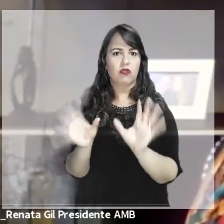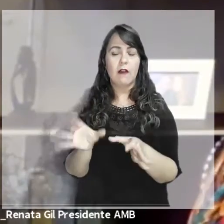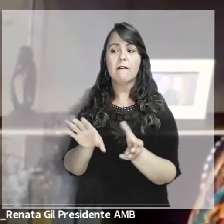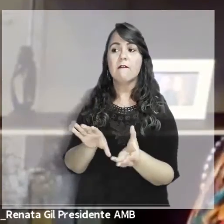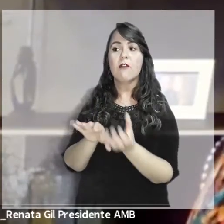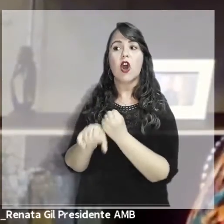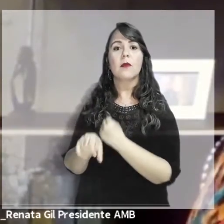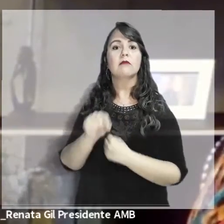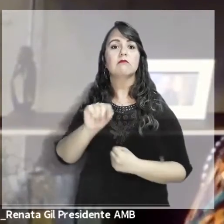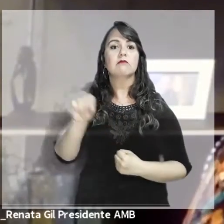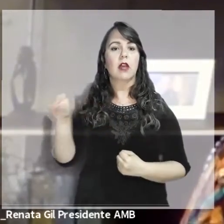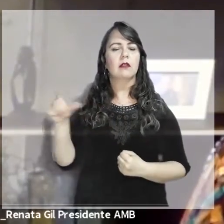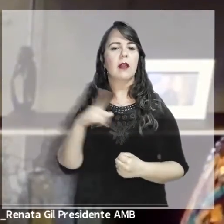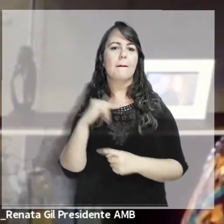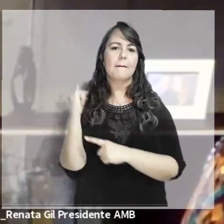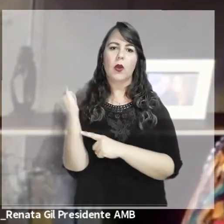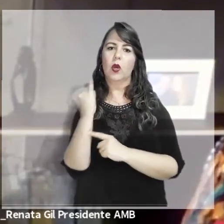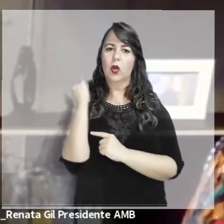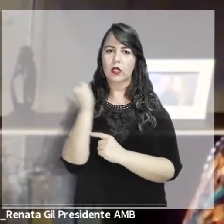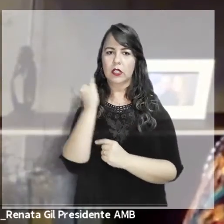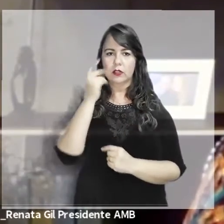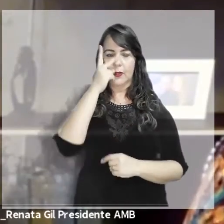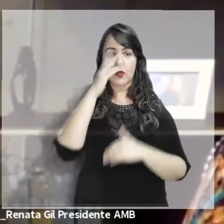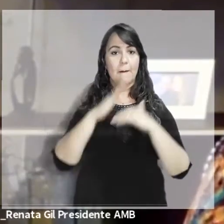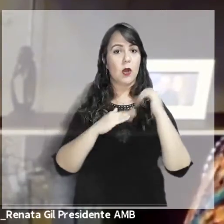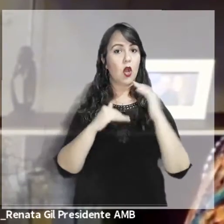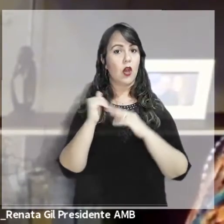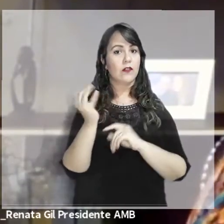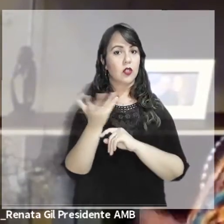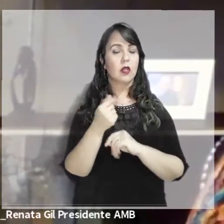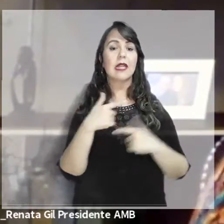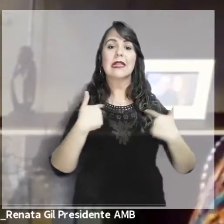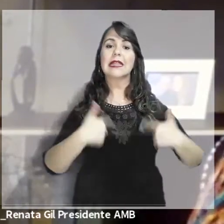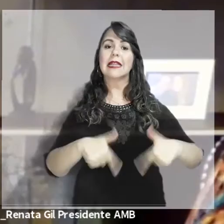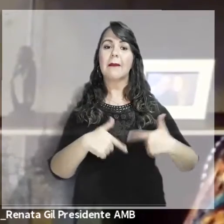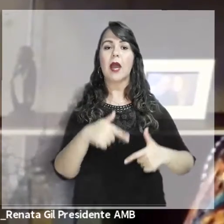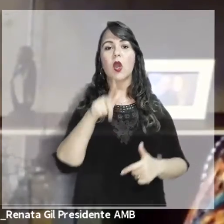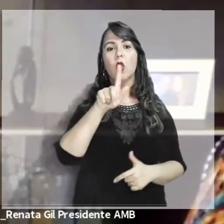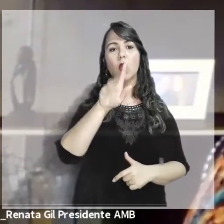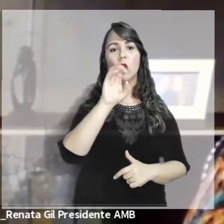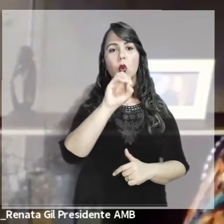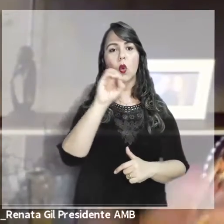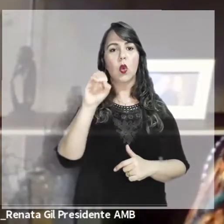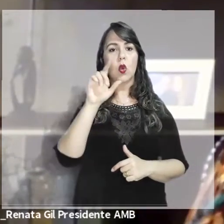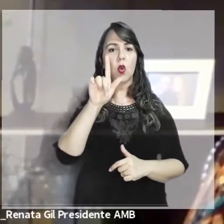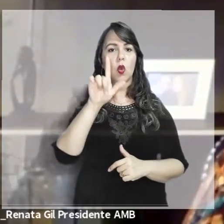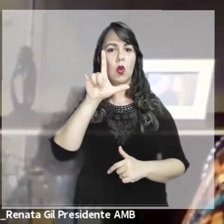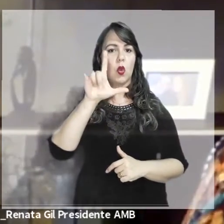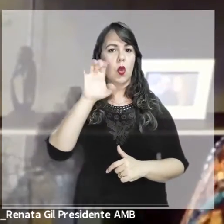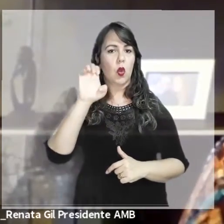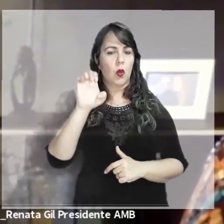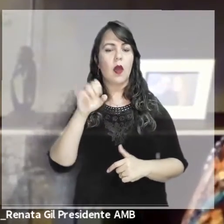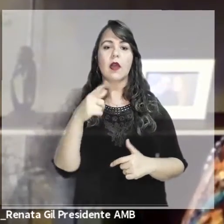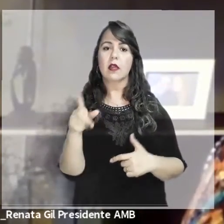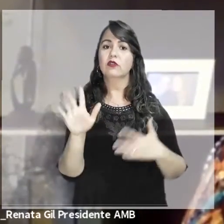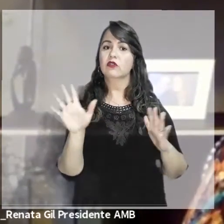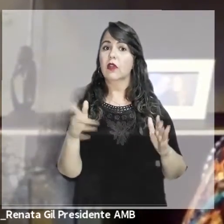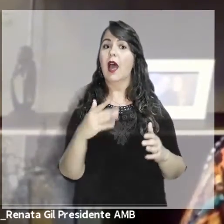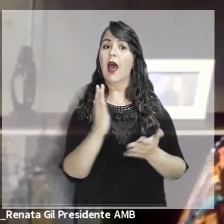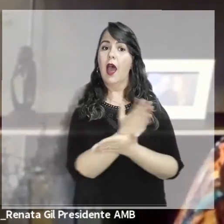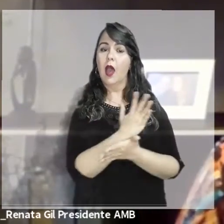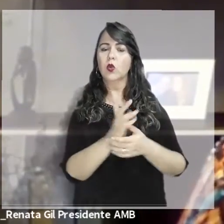e formou hoje importantes profissionais que estão trabalhando na Google, trabalhando o sistema de